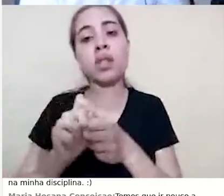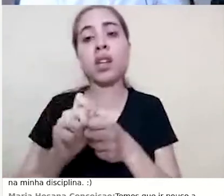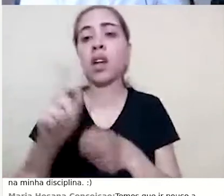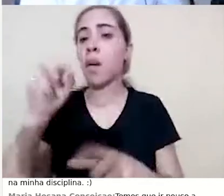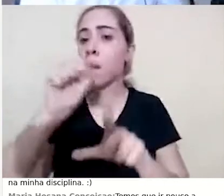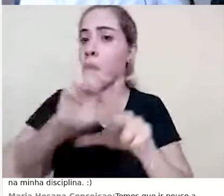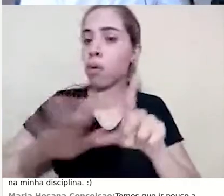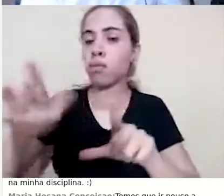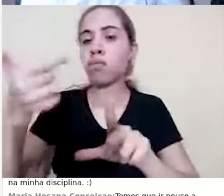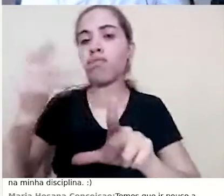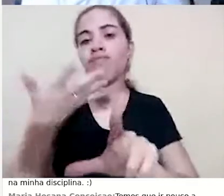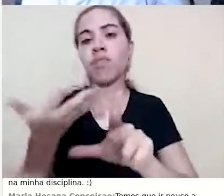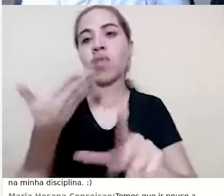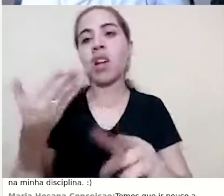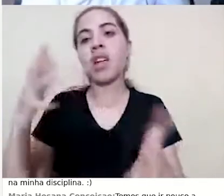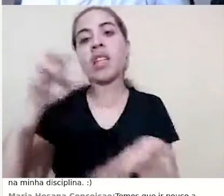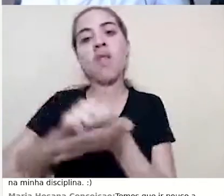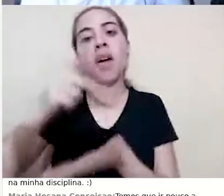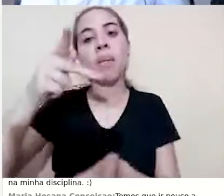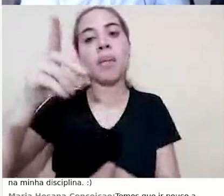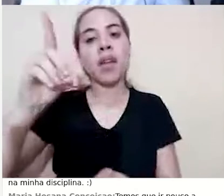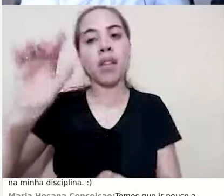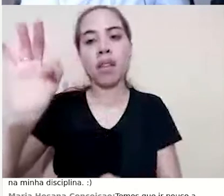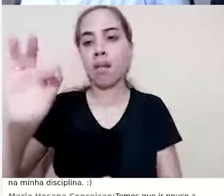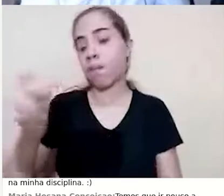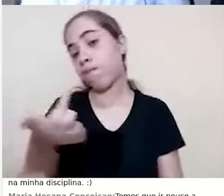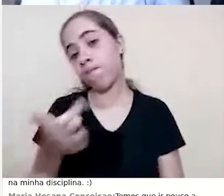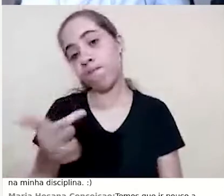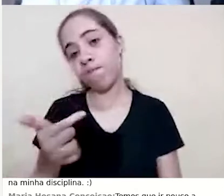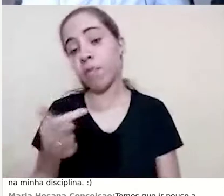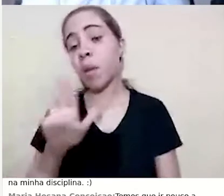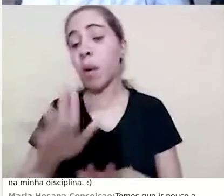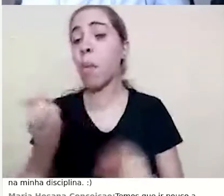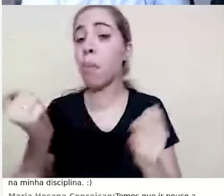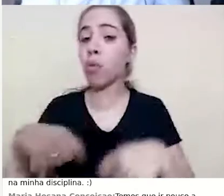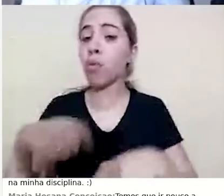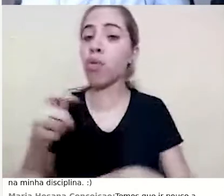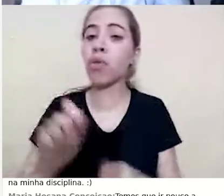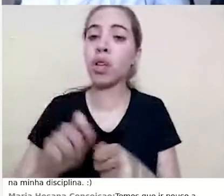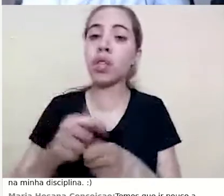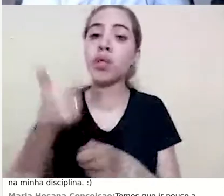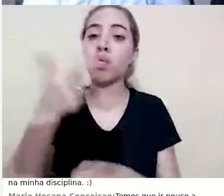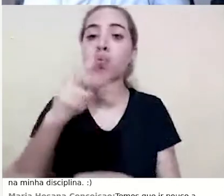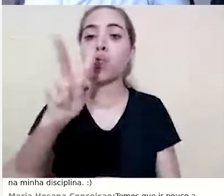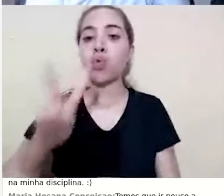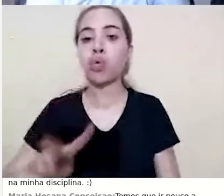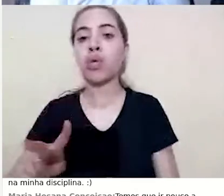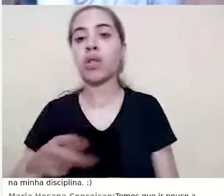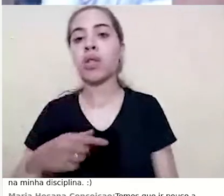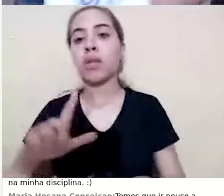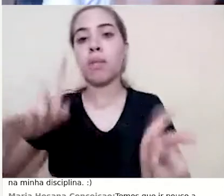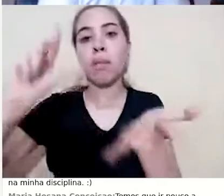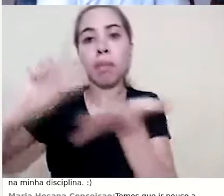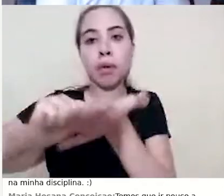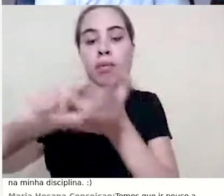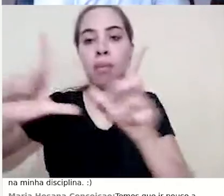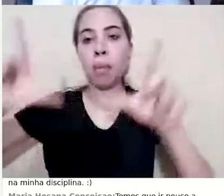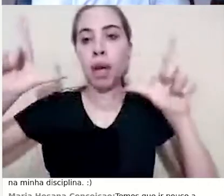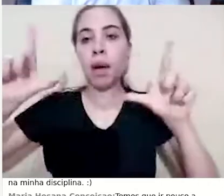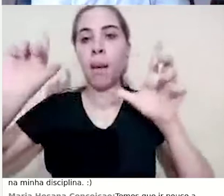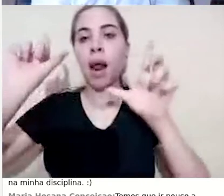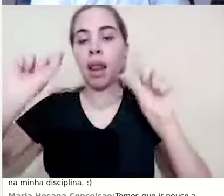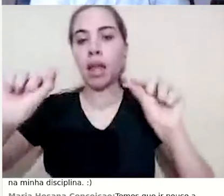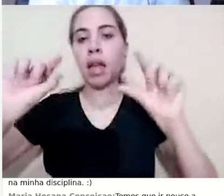recurso de salvar um PDF. Então, eu posso fazer duas coisas, ou dar um print screen, capturar essa tela